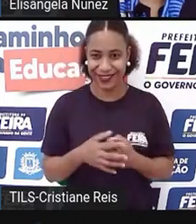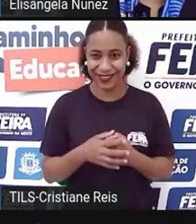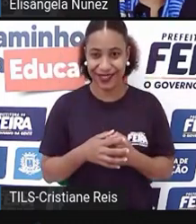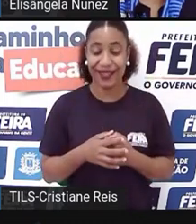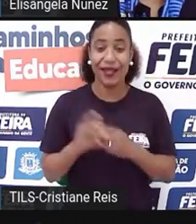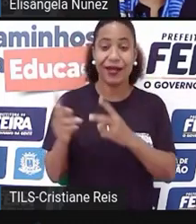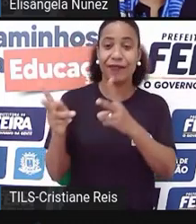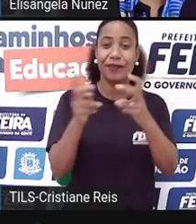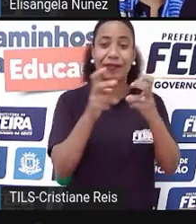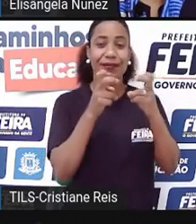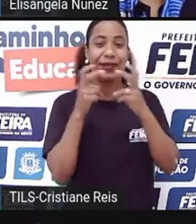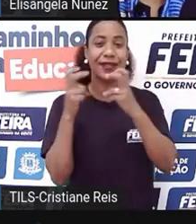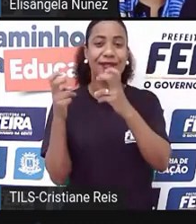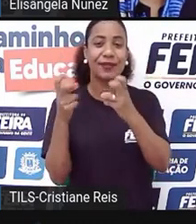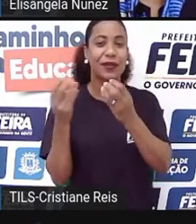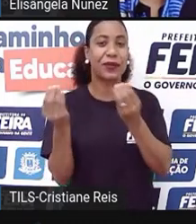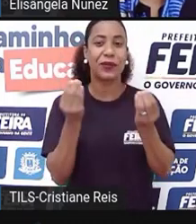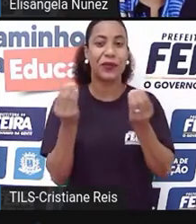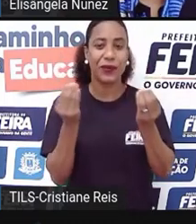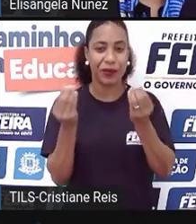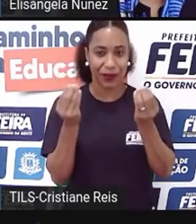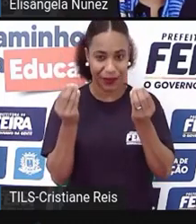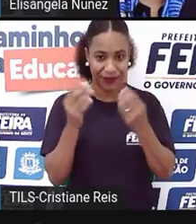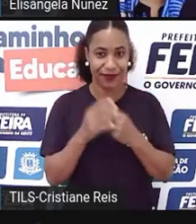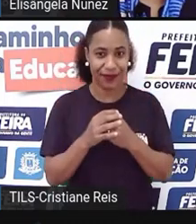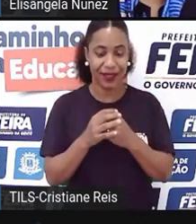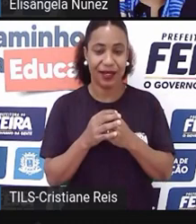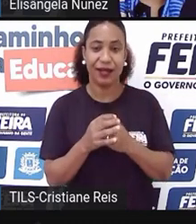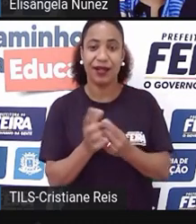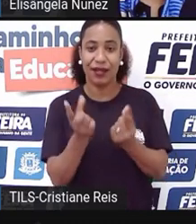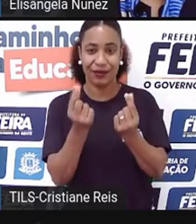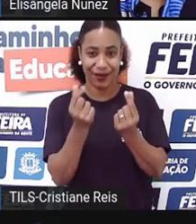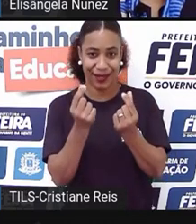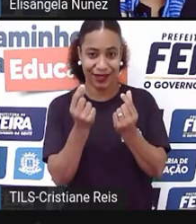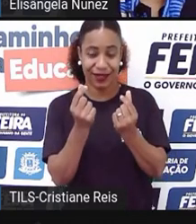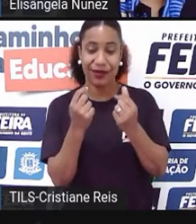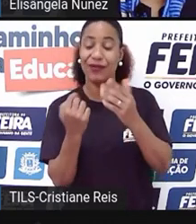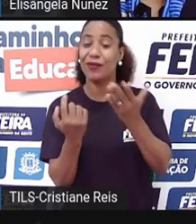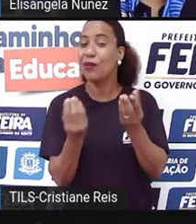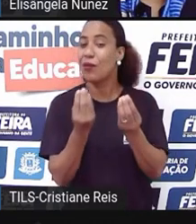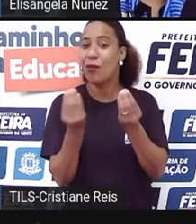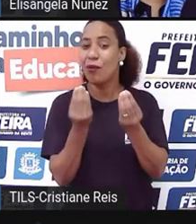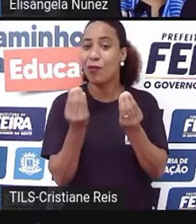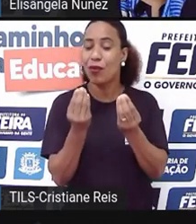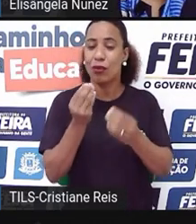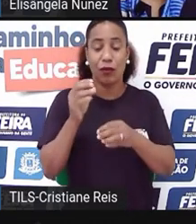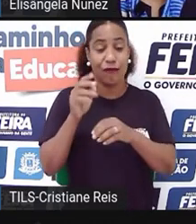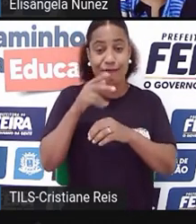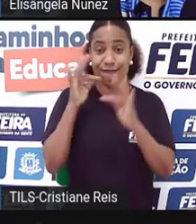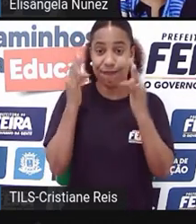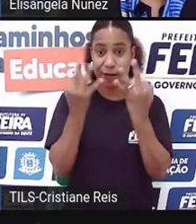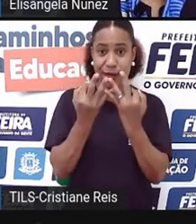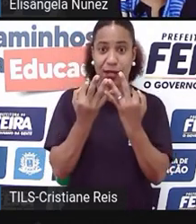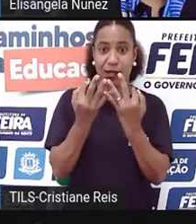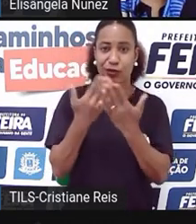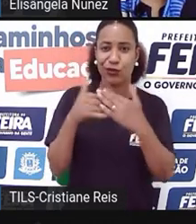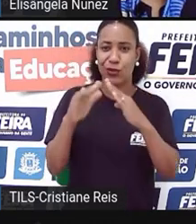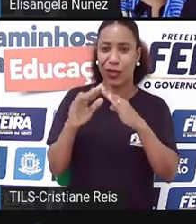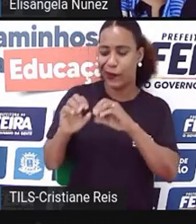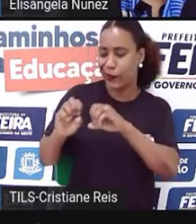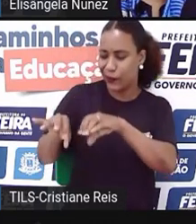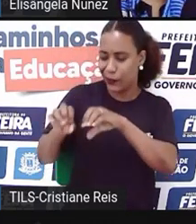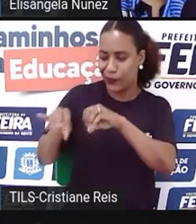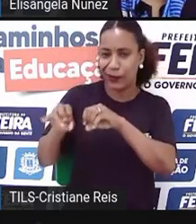perceber isso de uma maneira diferente, que é a educação financeira. A educação financeira, ela vai por onde?